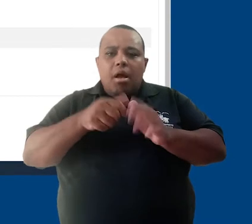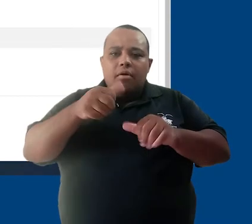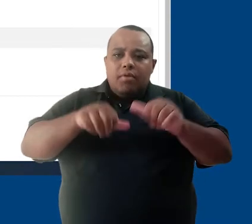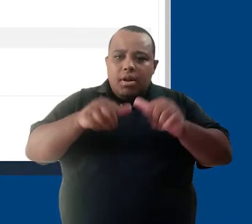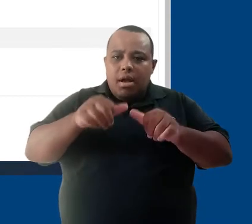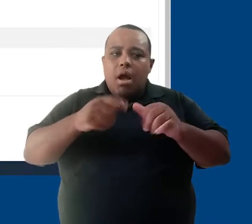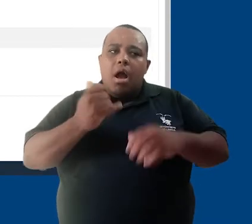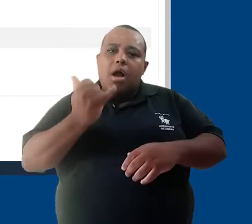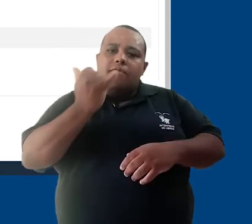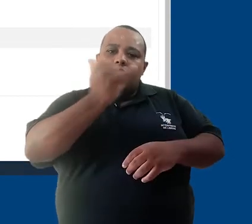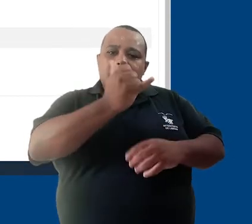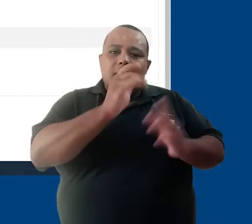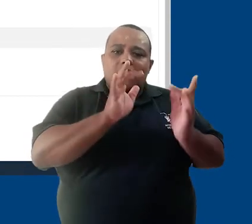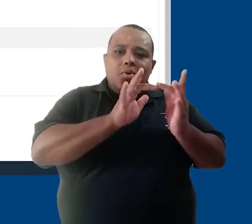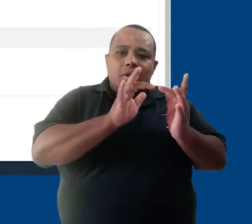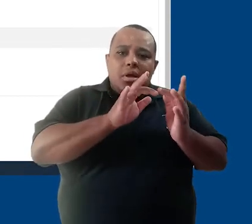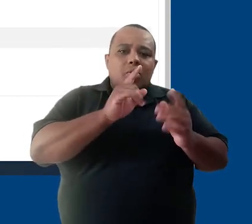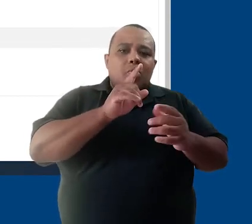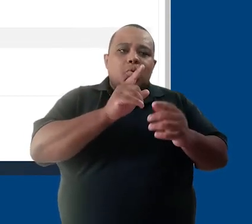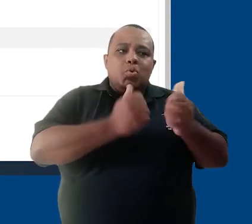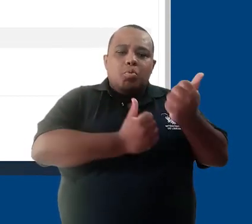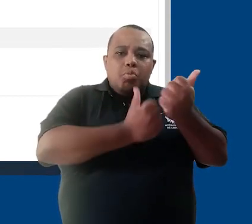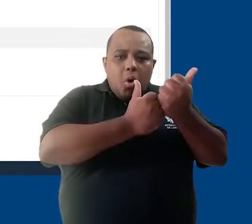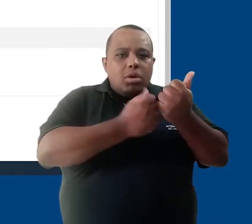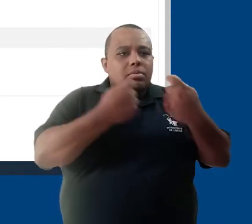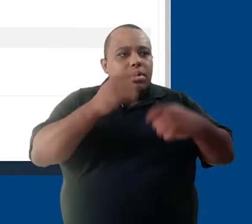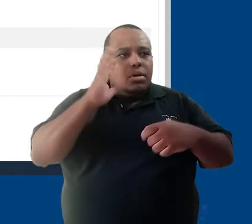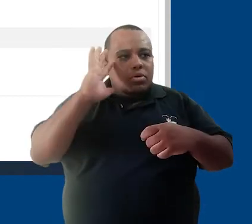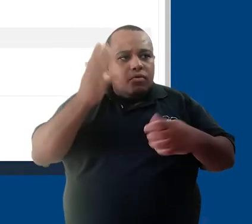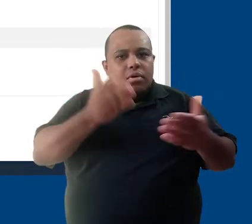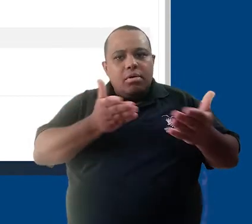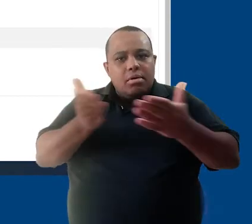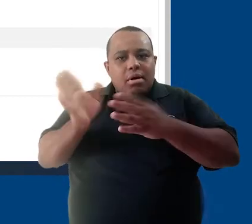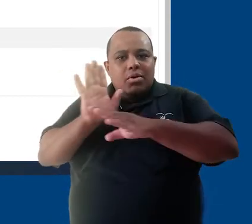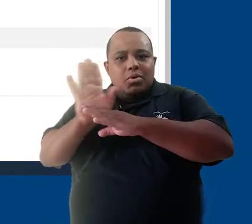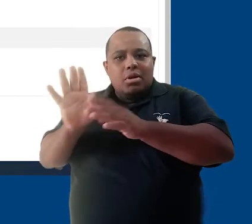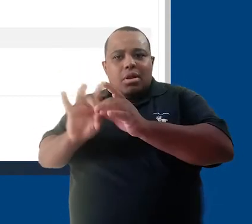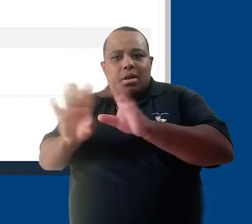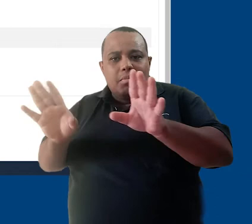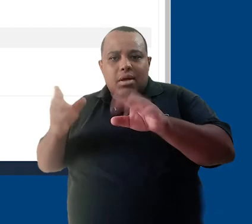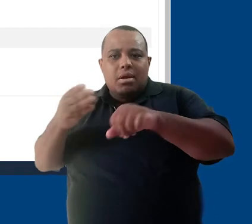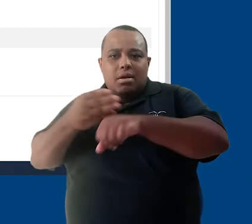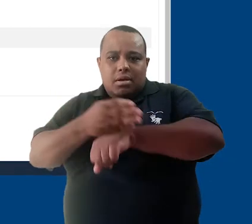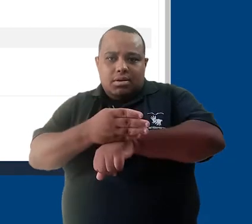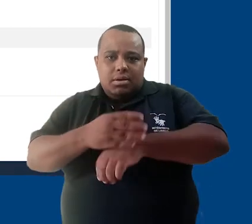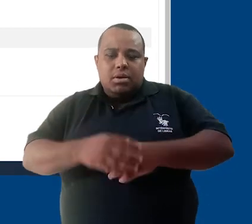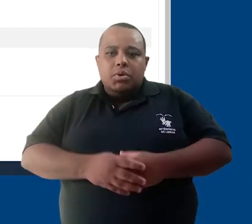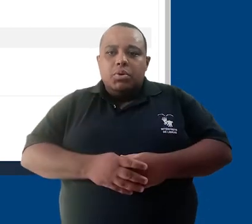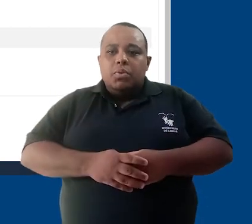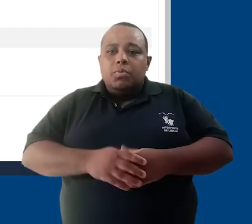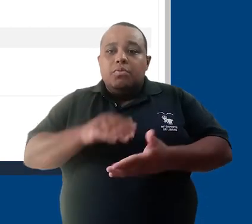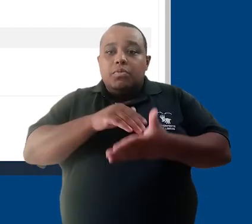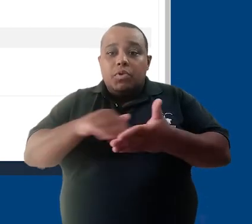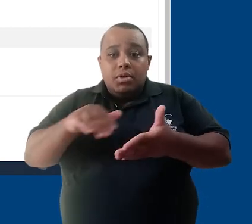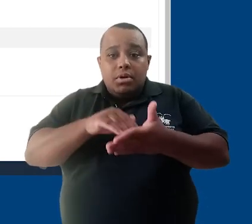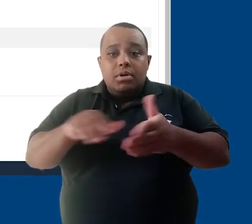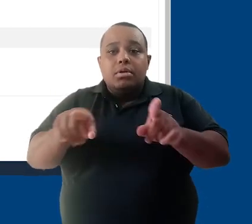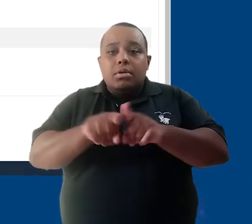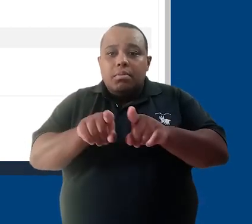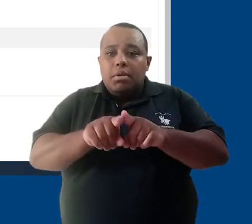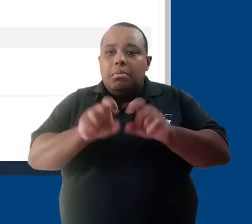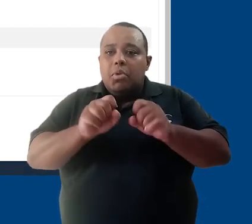contatar o suporte para que devidas providências sejam efetuadas. O secretário também pode